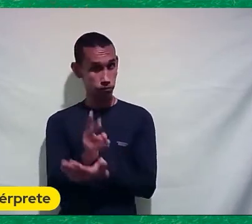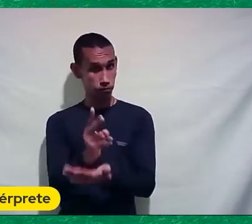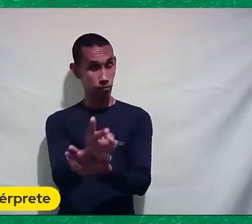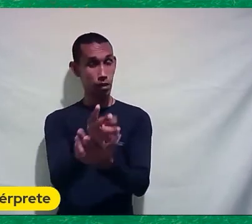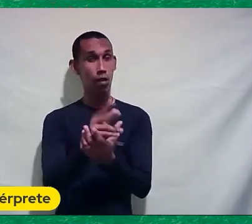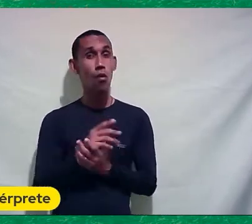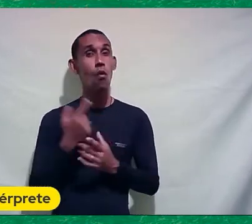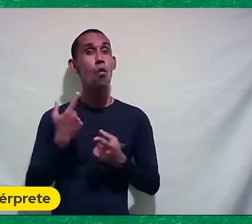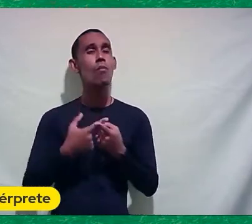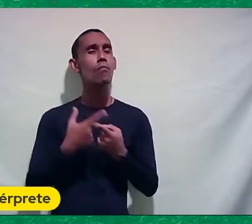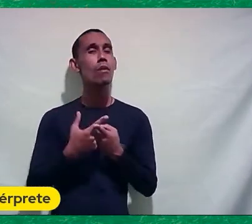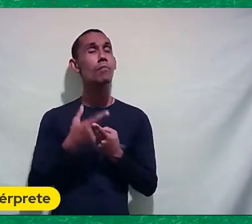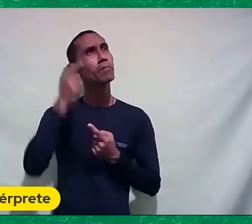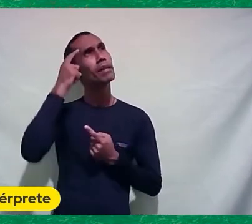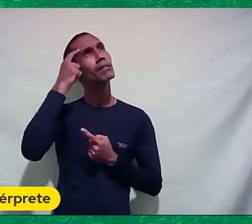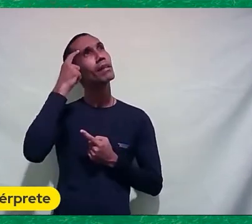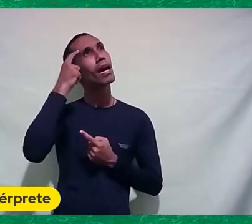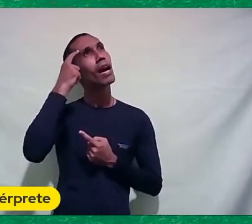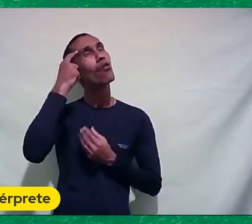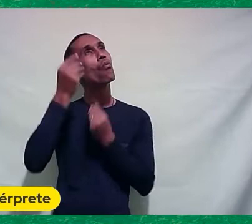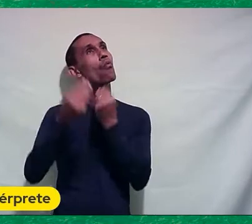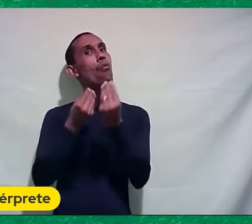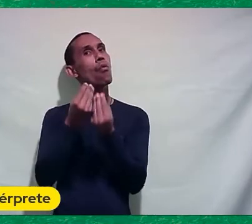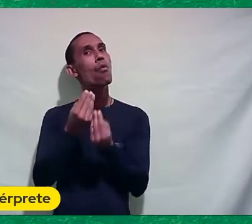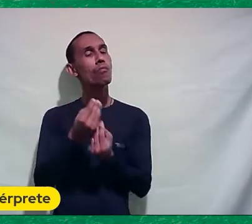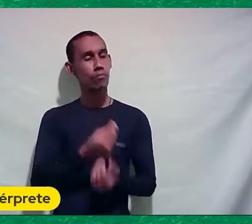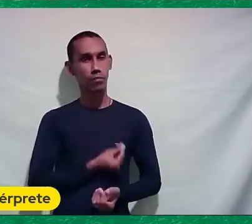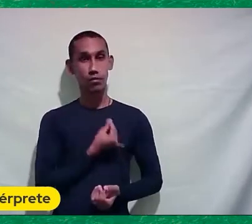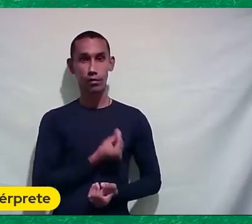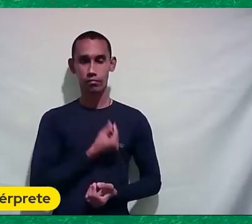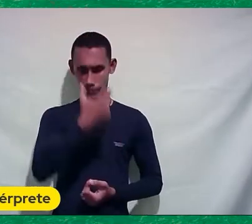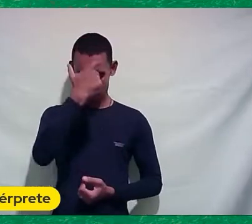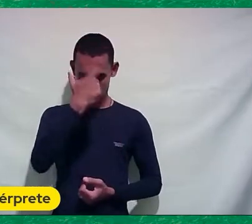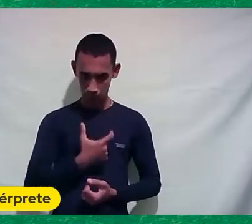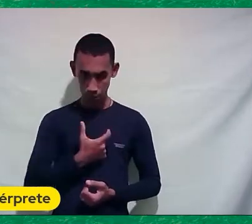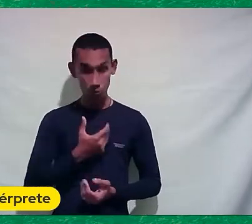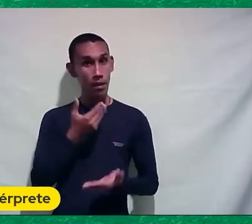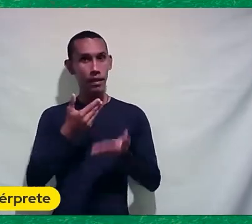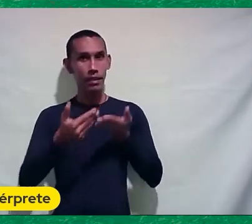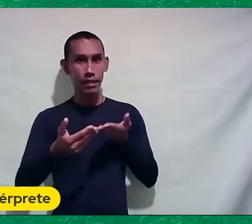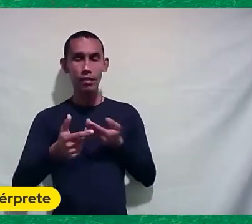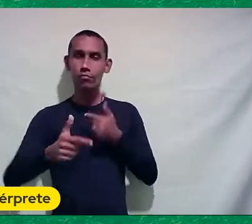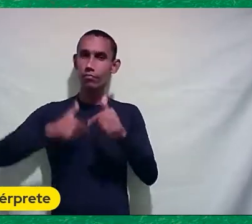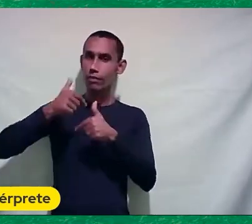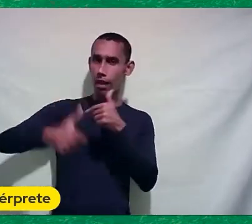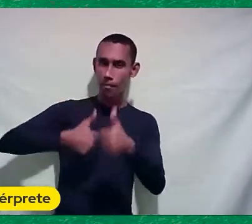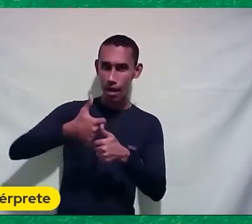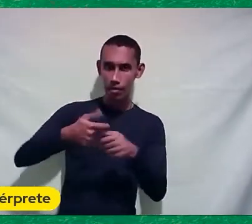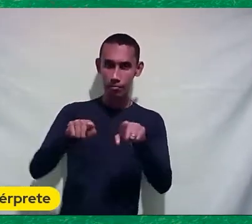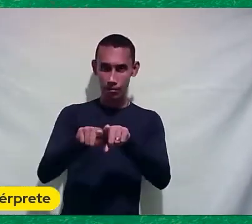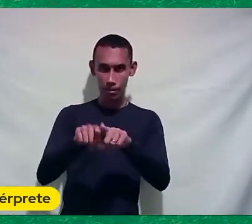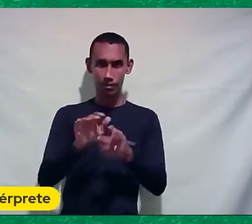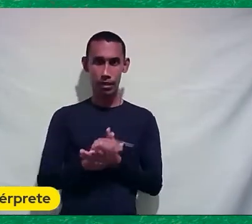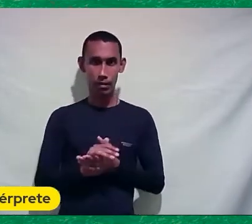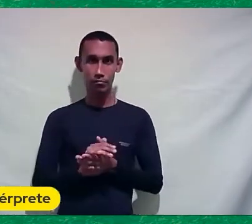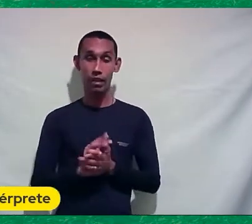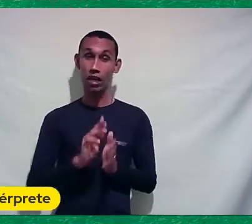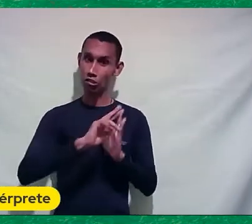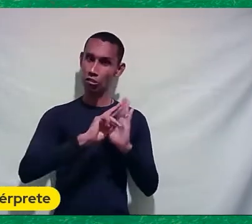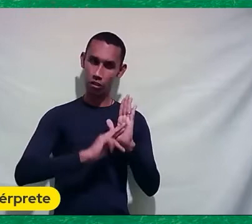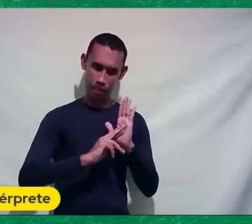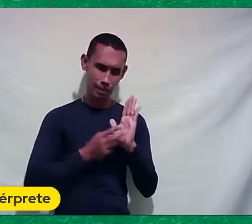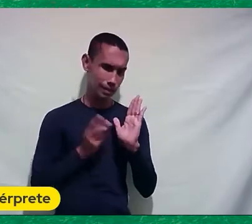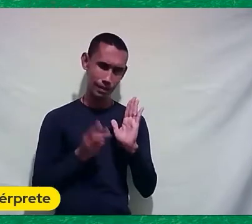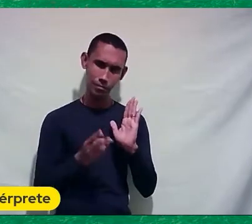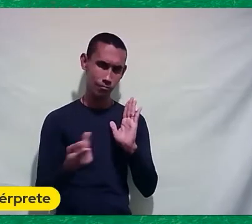Ao mesmo tempo Você pensar Como indivíduo E você Não perder de vista O coletivo As regras Que estão aí